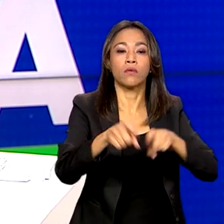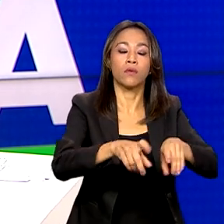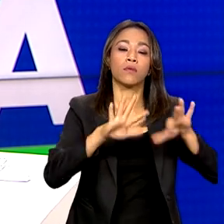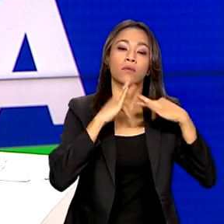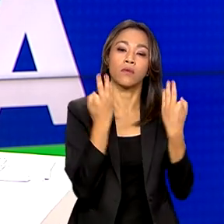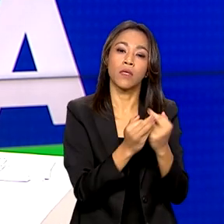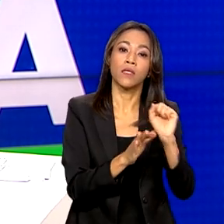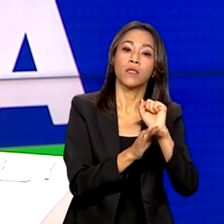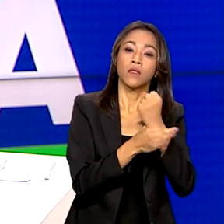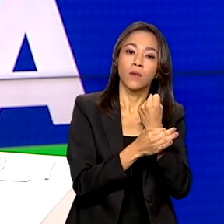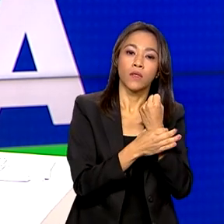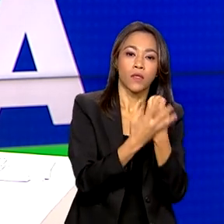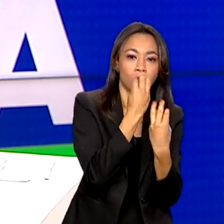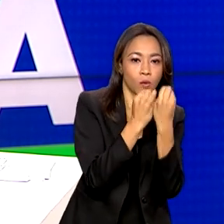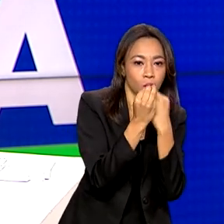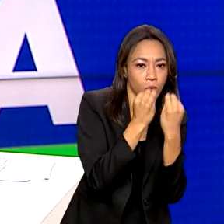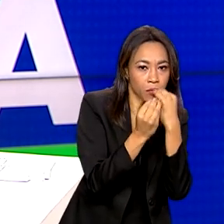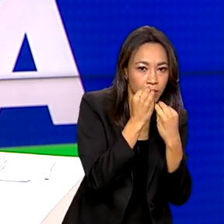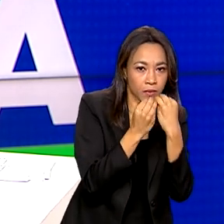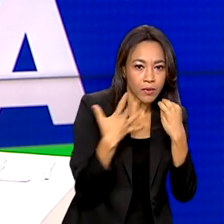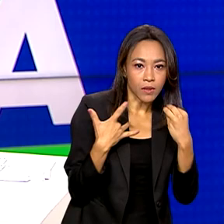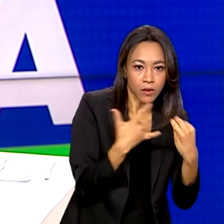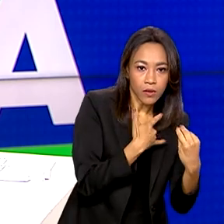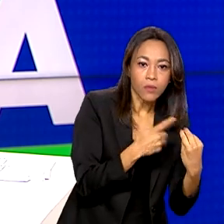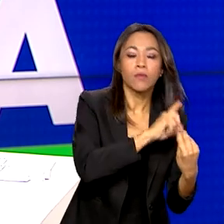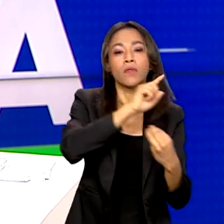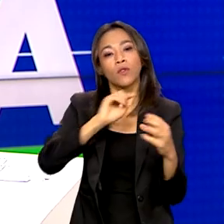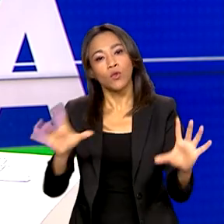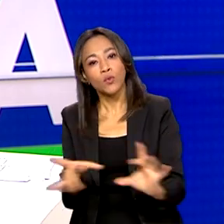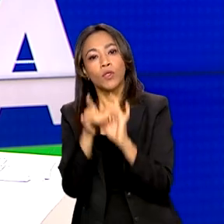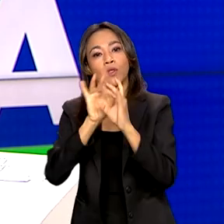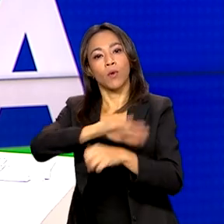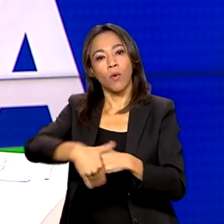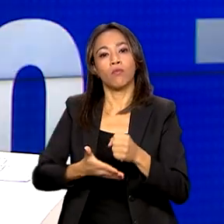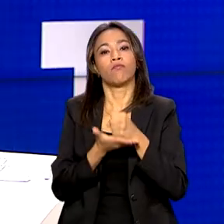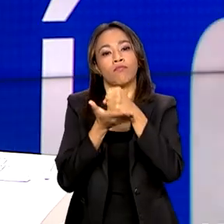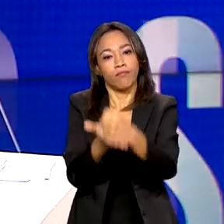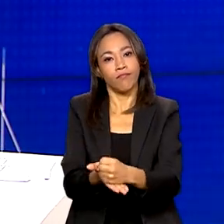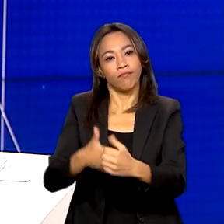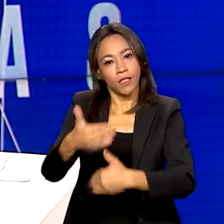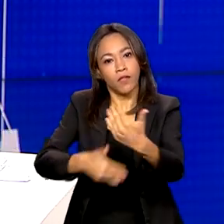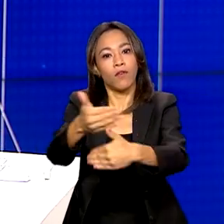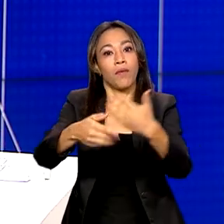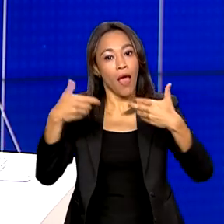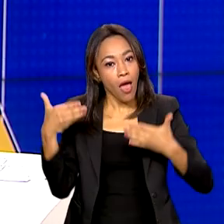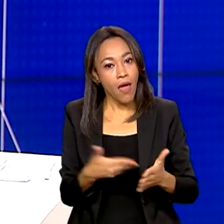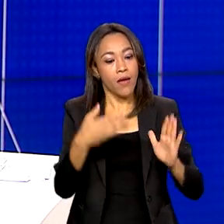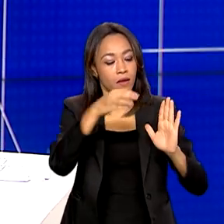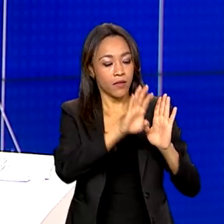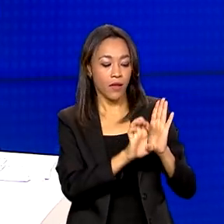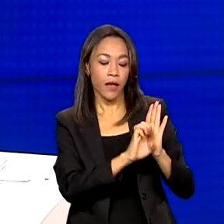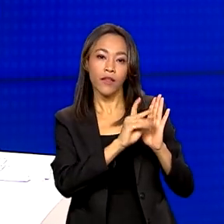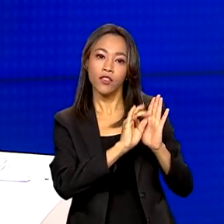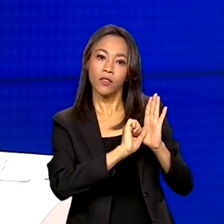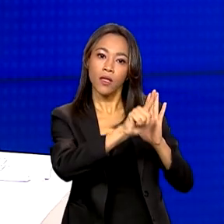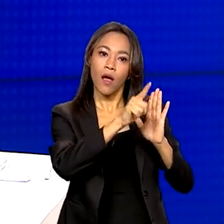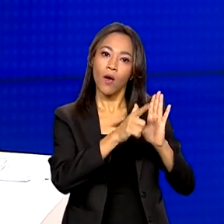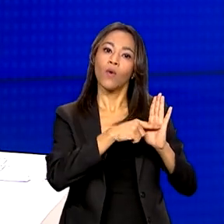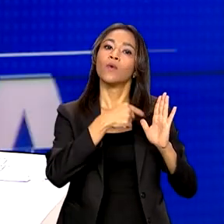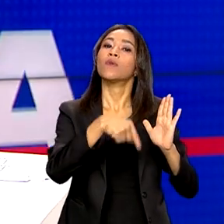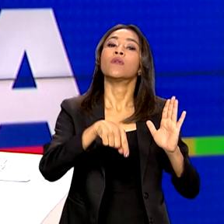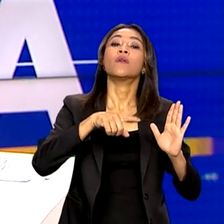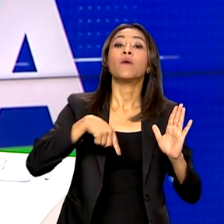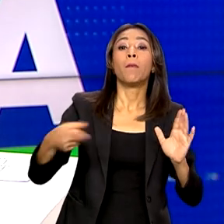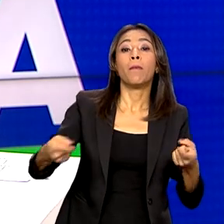alimentar e desenvolvimento sustentável. É isso o que prevê o edital Sertão Vivo, uma parceria entre o Banco